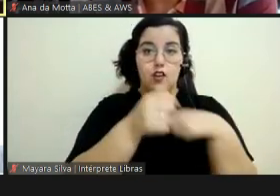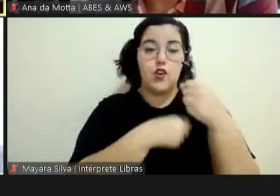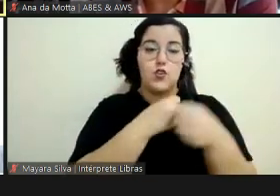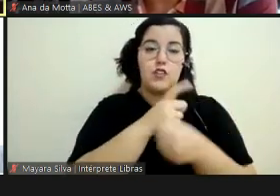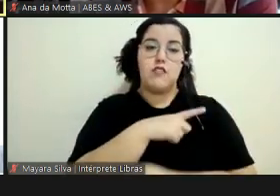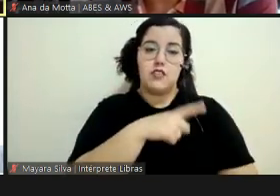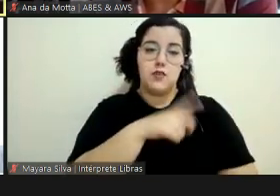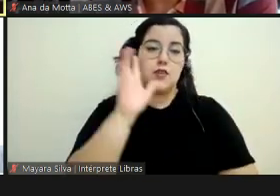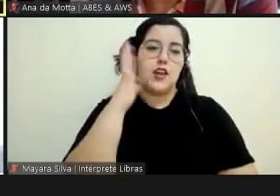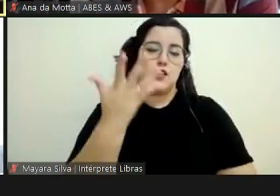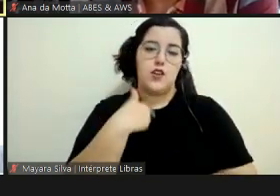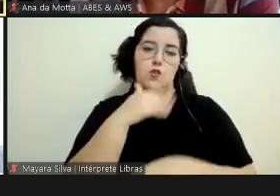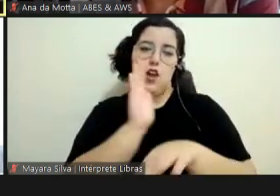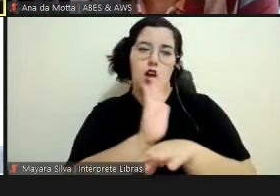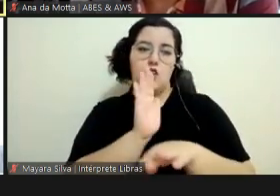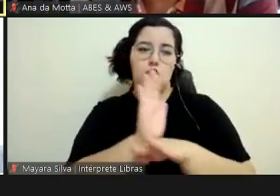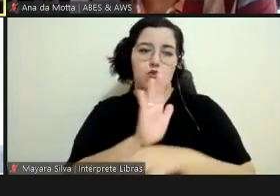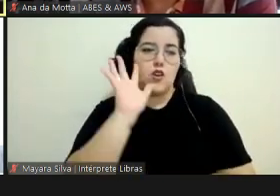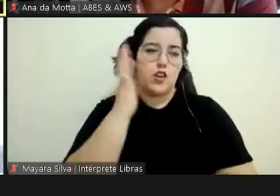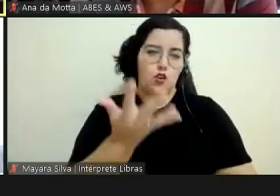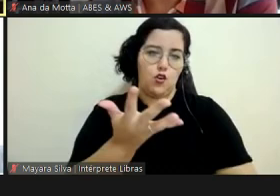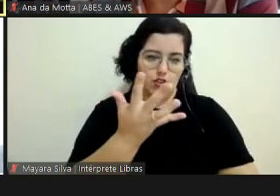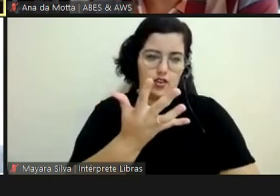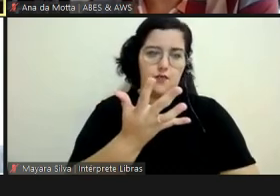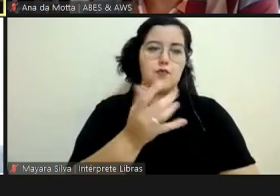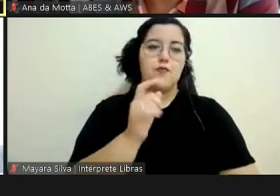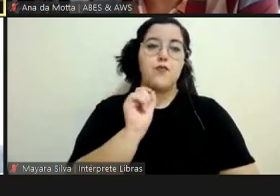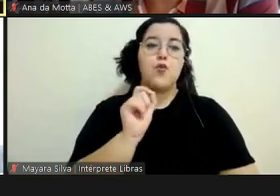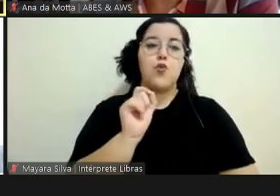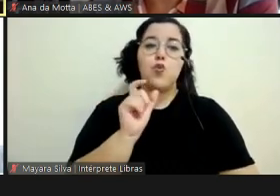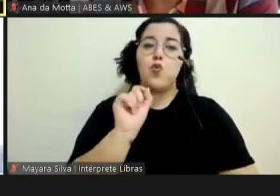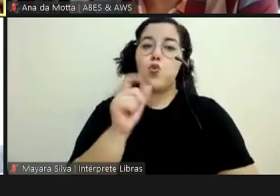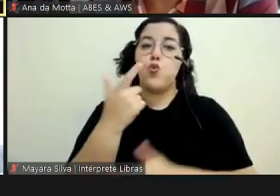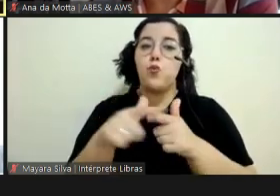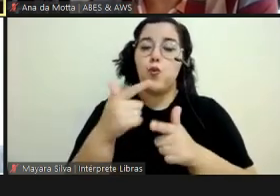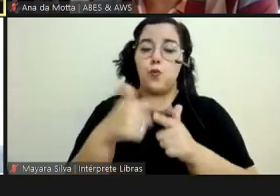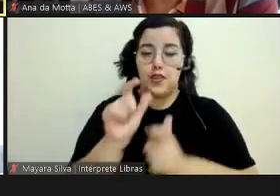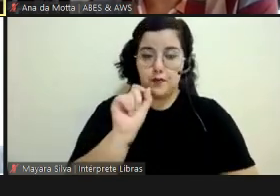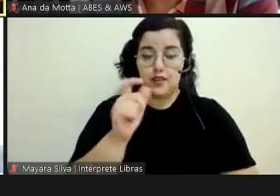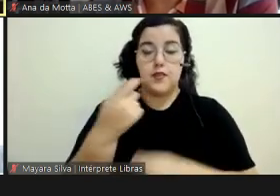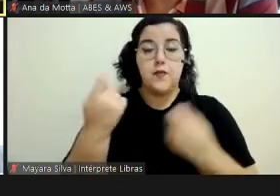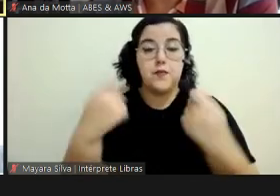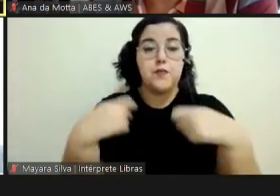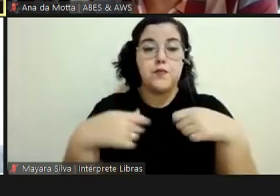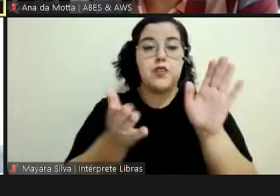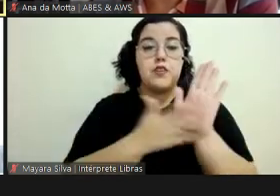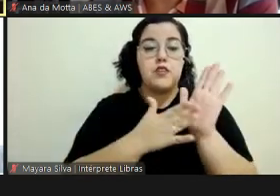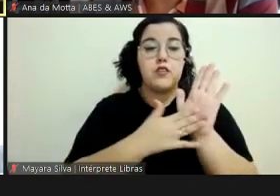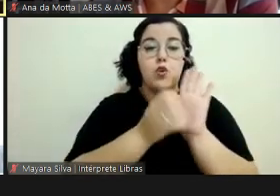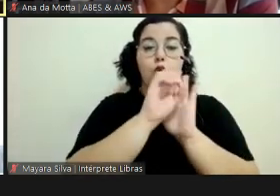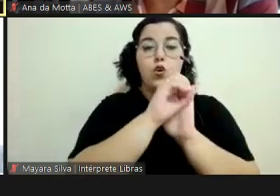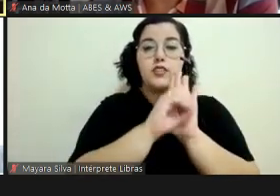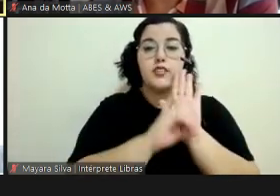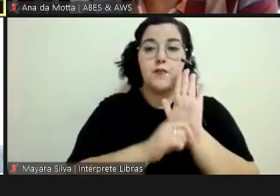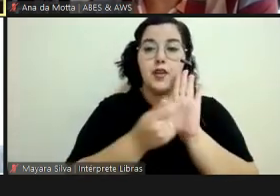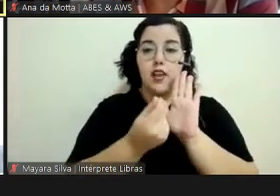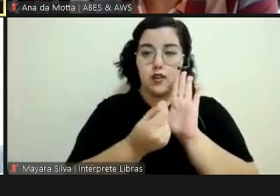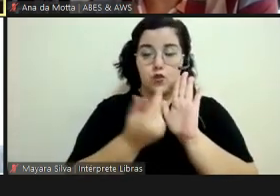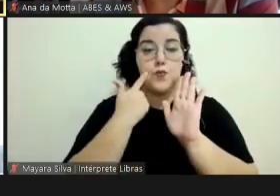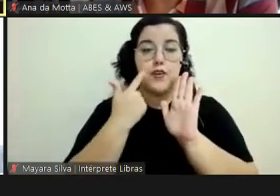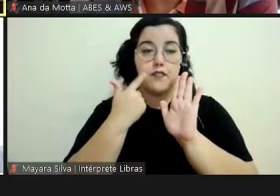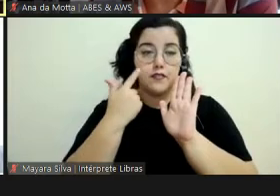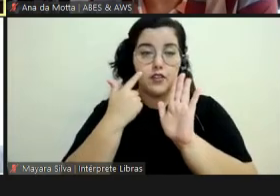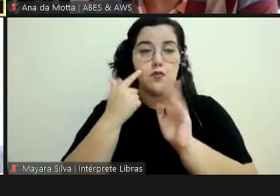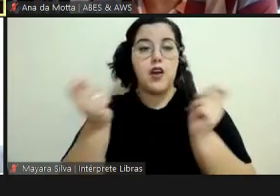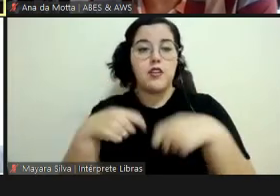resolver o seu problema. Nota que o problema, qual é? É o orçamento que não foi executado e você tem uma solução. Qual é a solução?